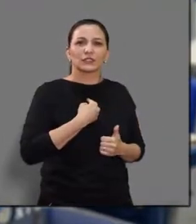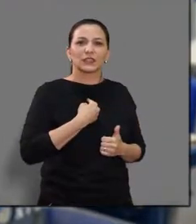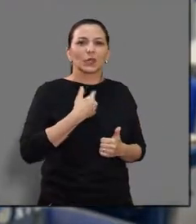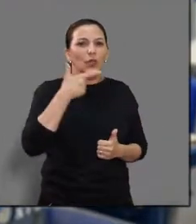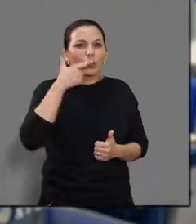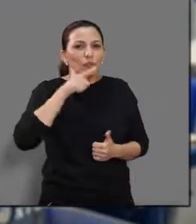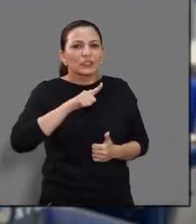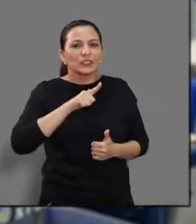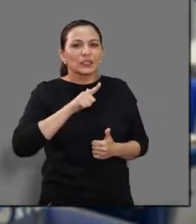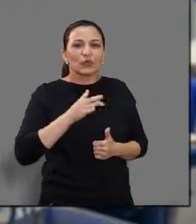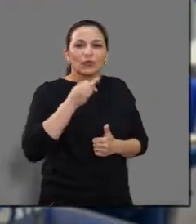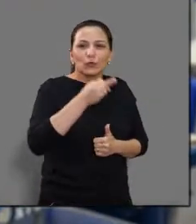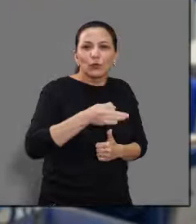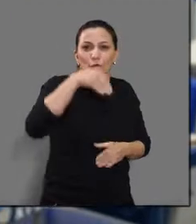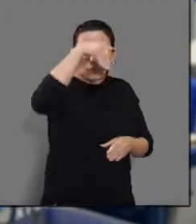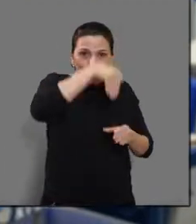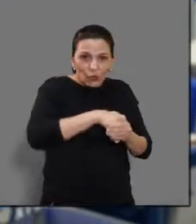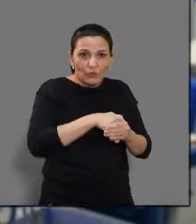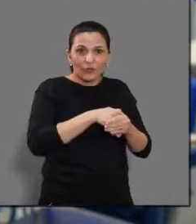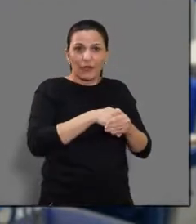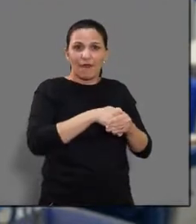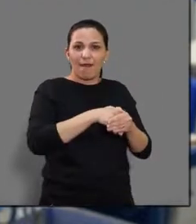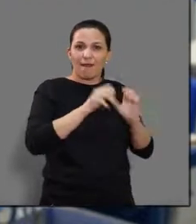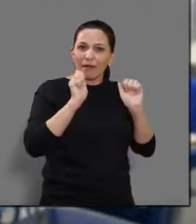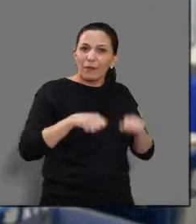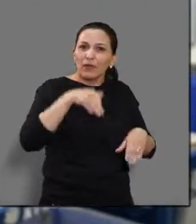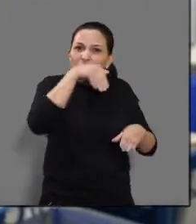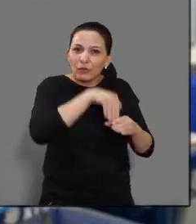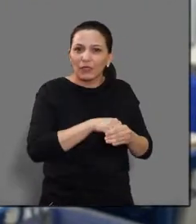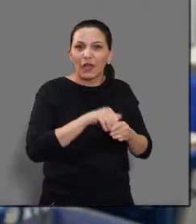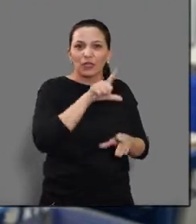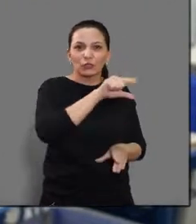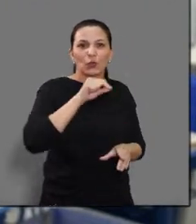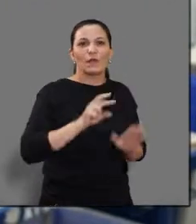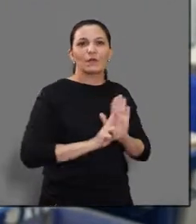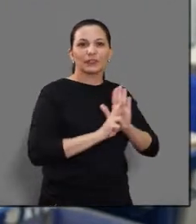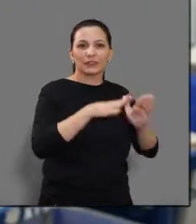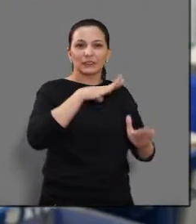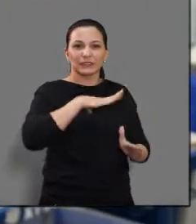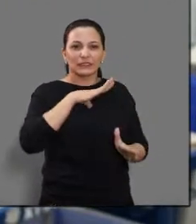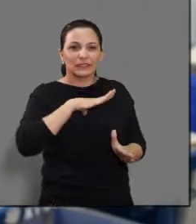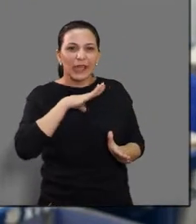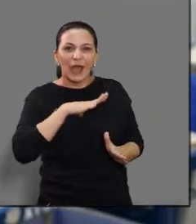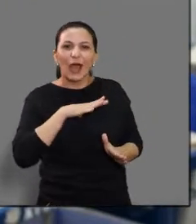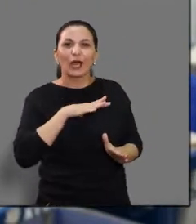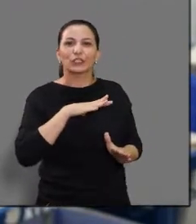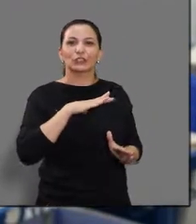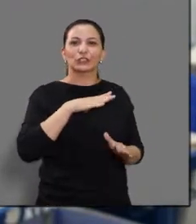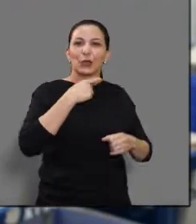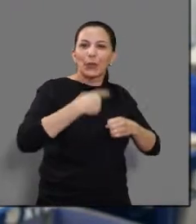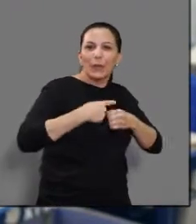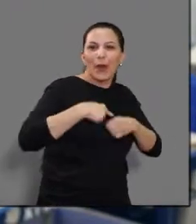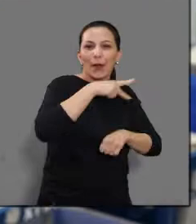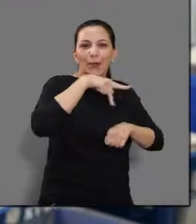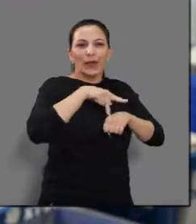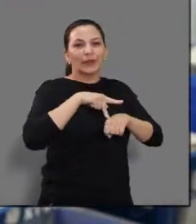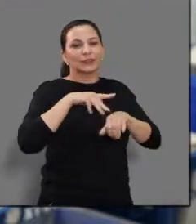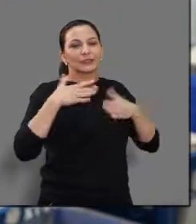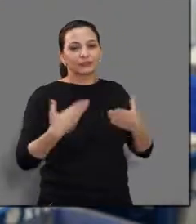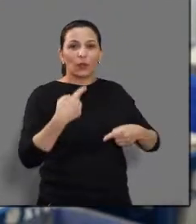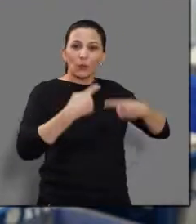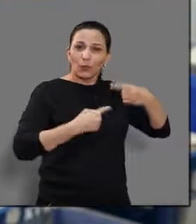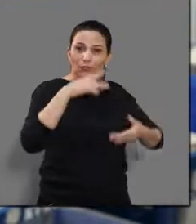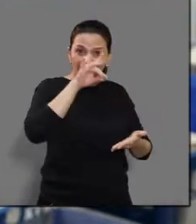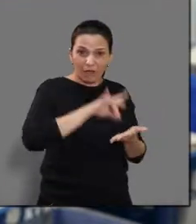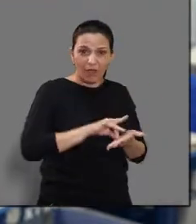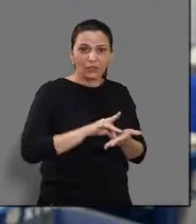o nosso bairro, o nosso país, sei lá, qualquer coisa. Então, assim, a política realmente não é algo tão simples de se entender, mas é